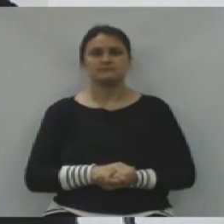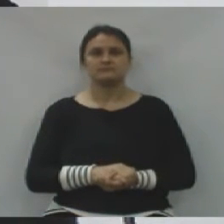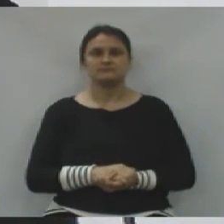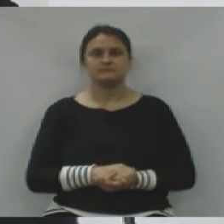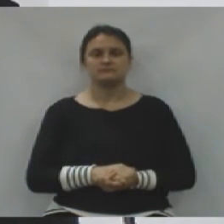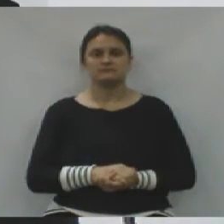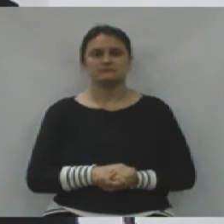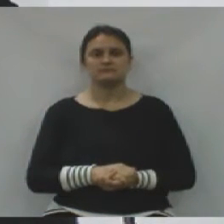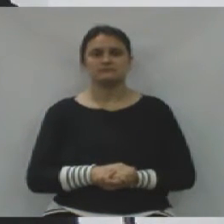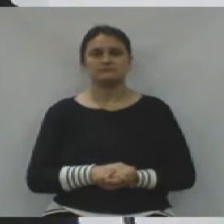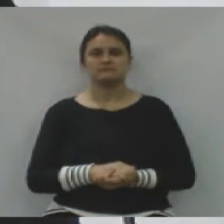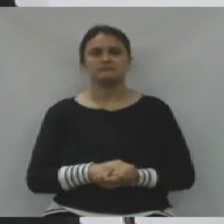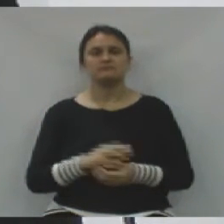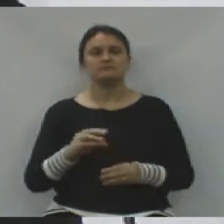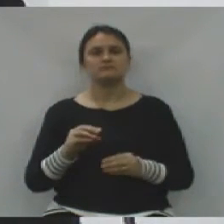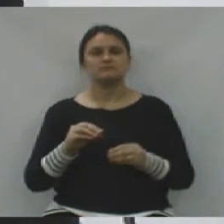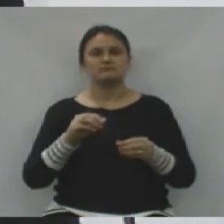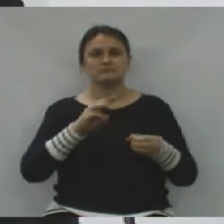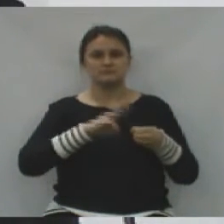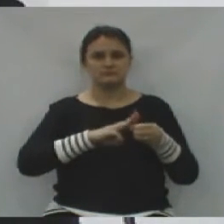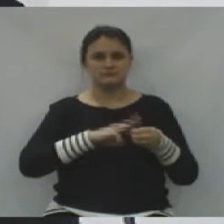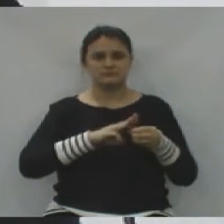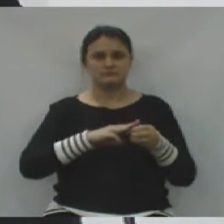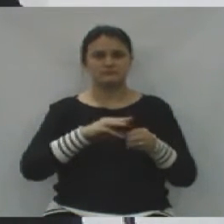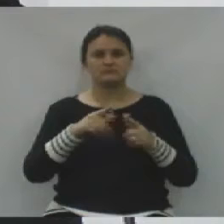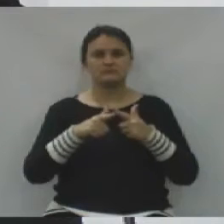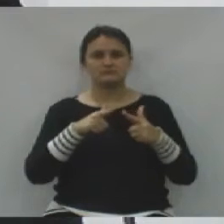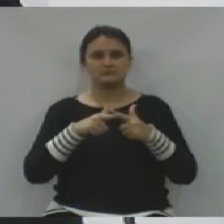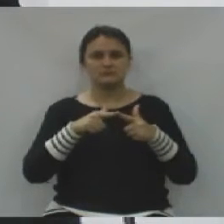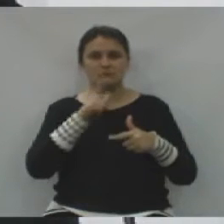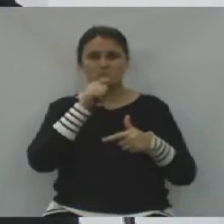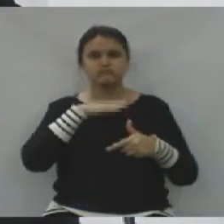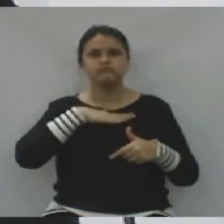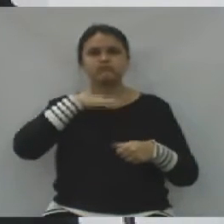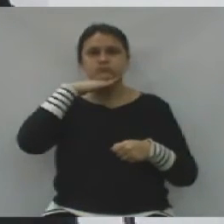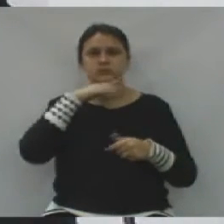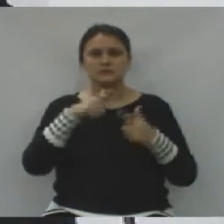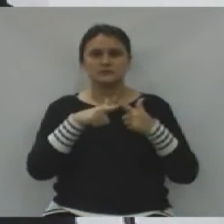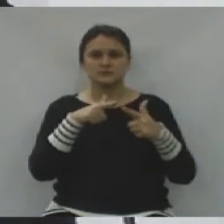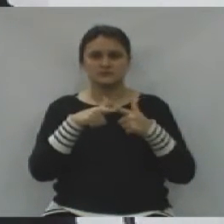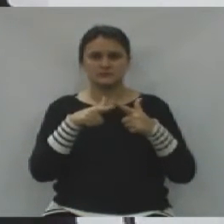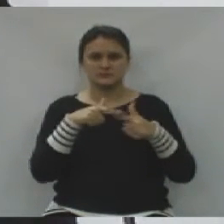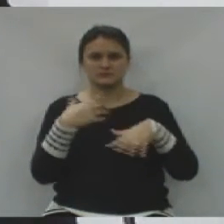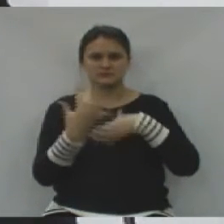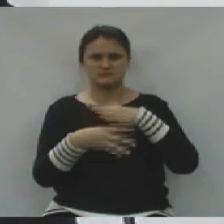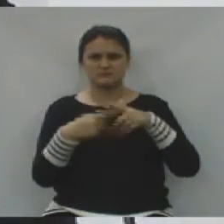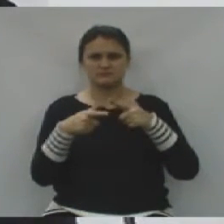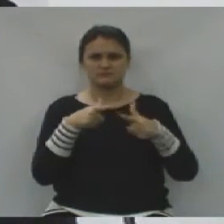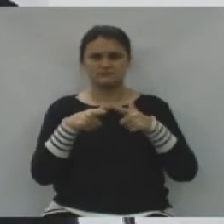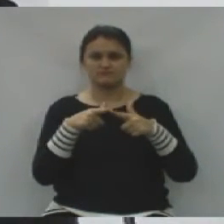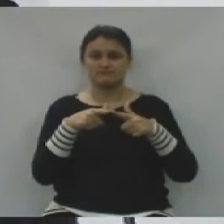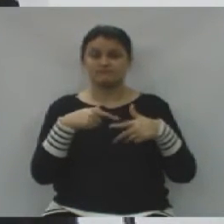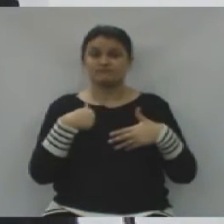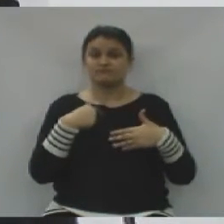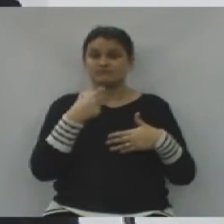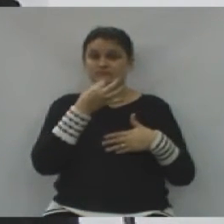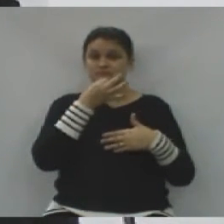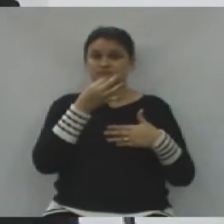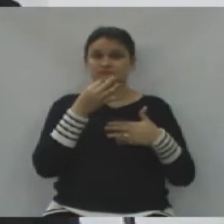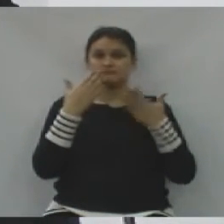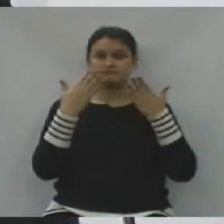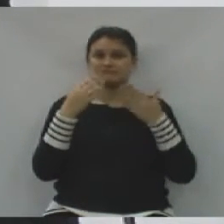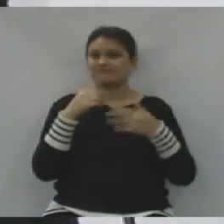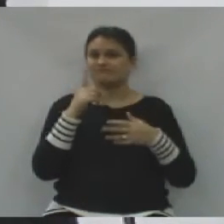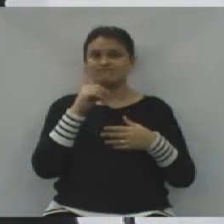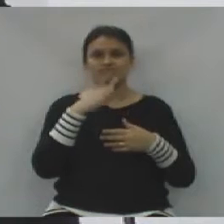Vamos colocar o nosso município, além dos problemas das cheias, agora com problemas nesse sentido. Então, vejo com